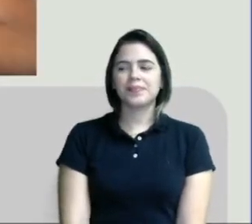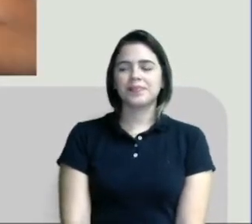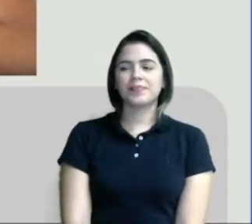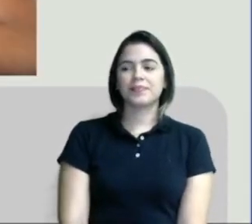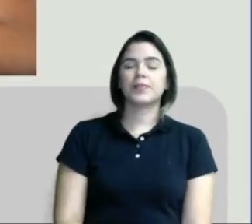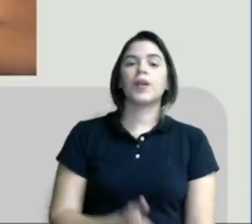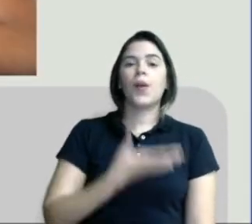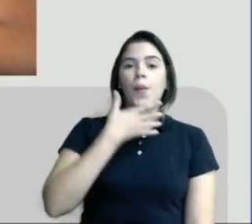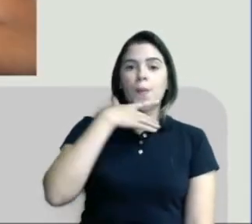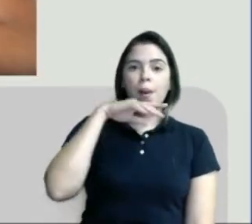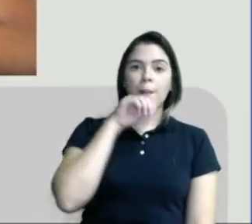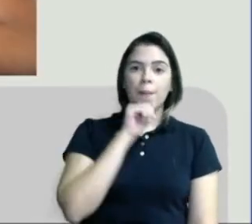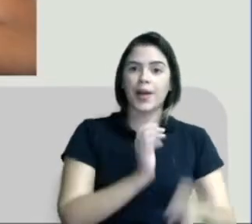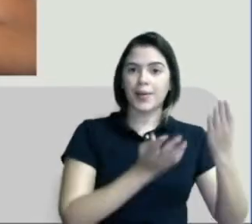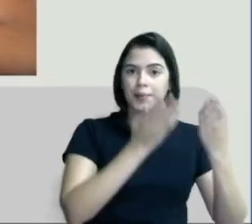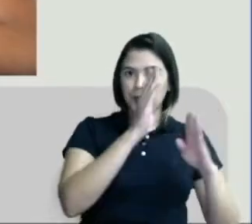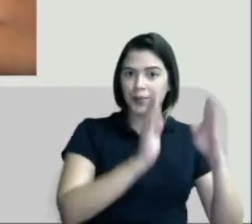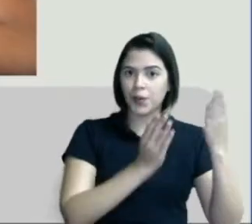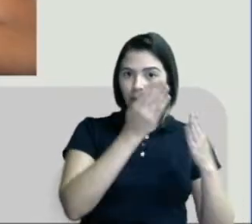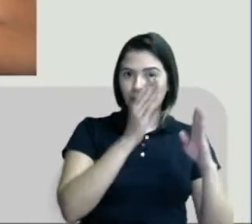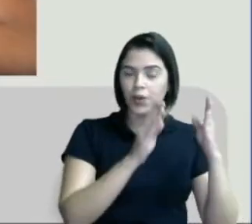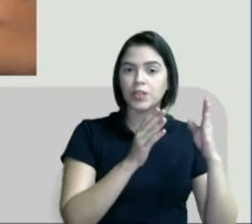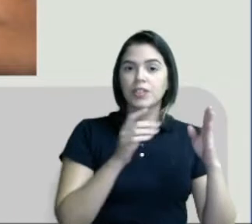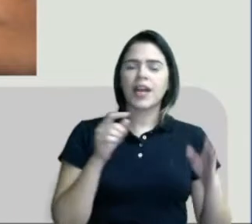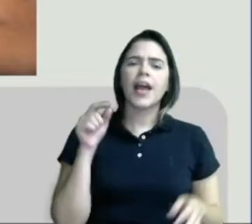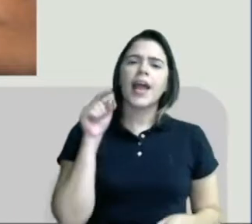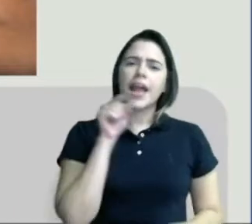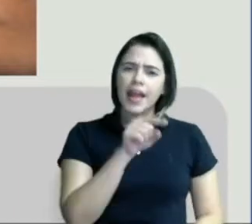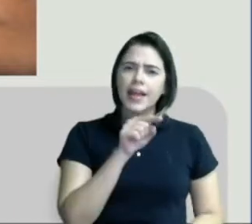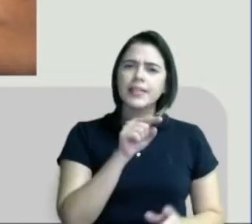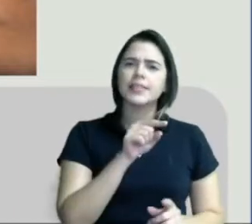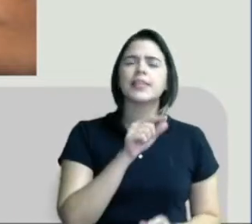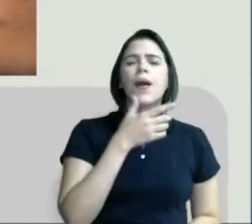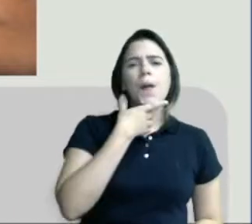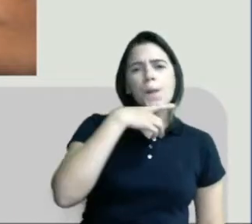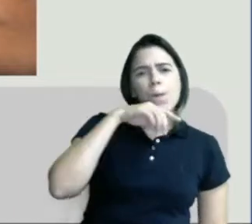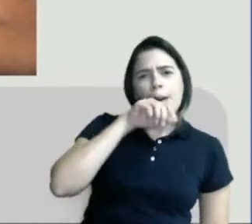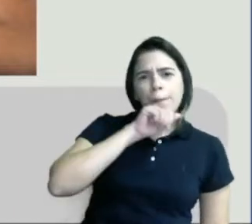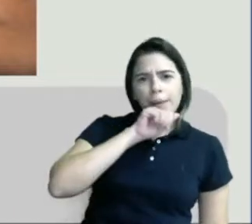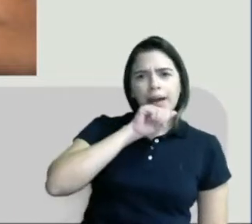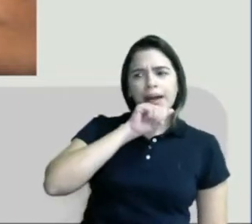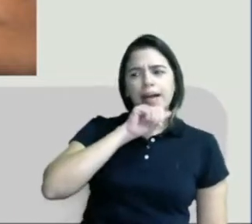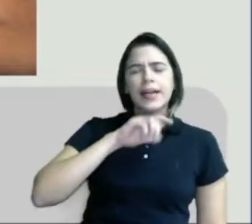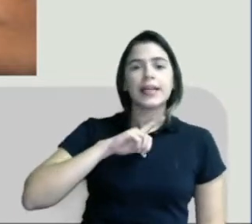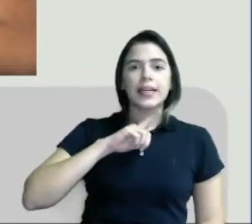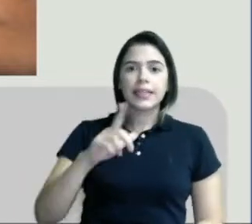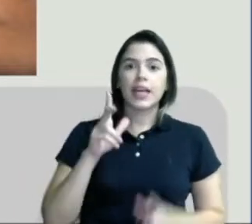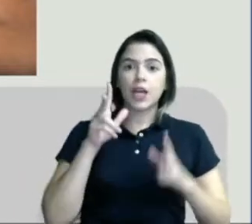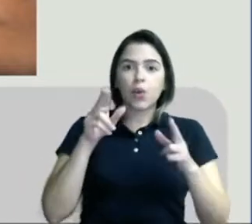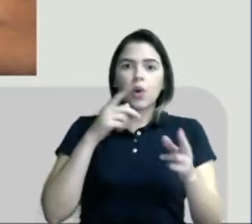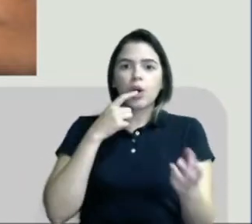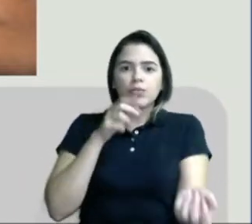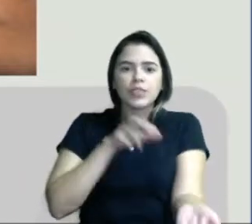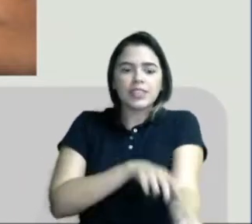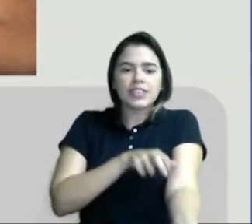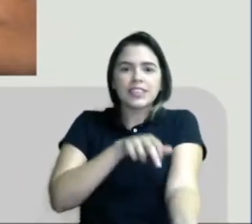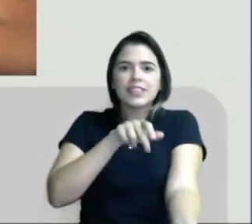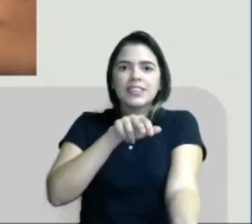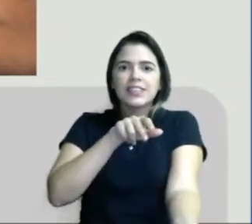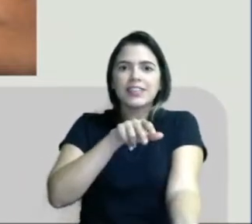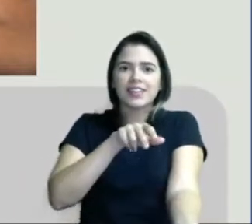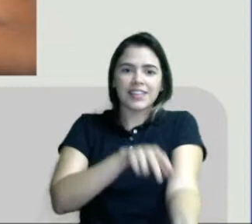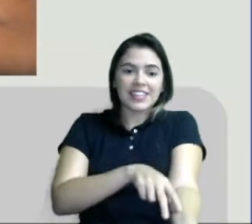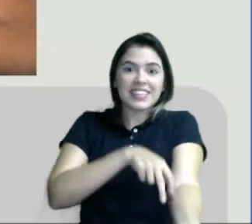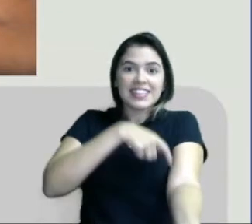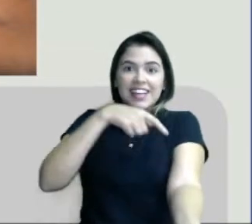O pai biológico é aquele papai que tem o mesmo sangue que o filhinho.